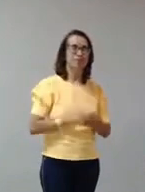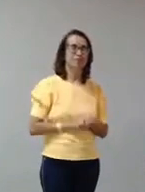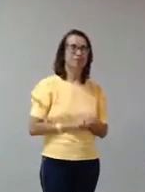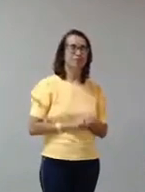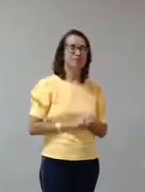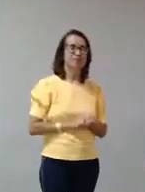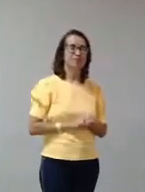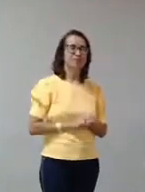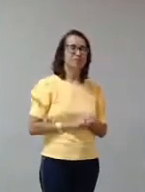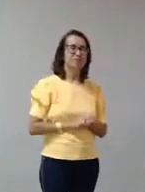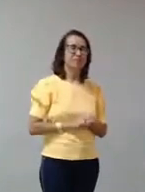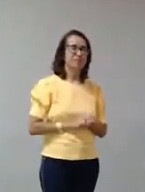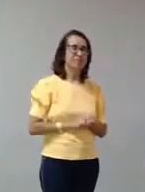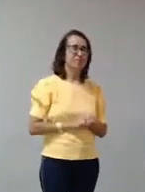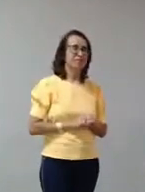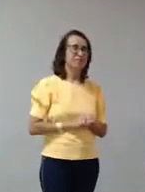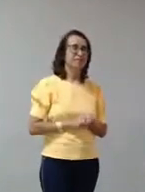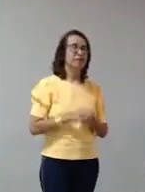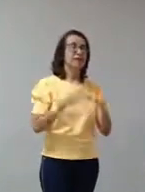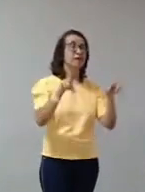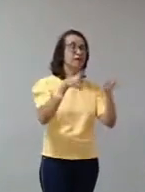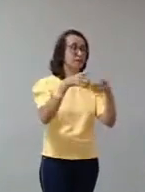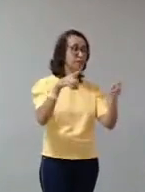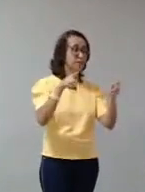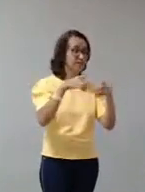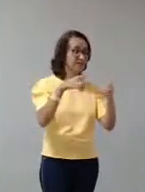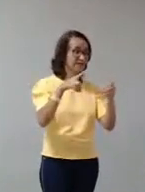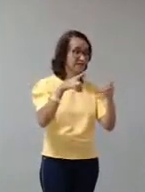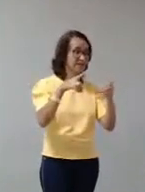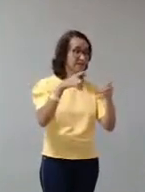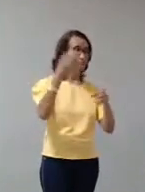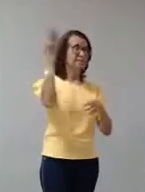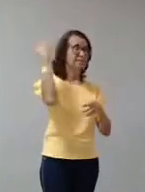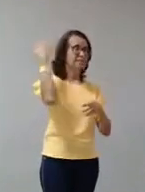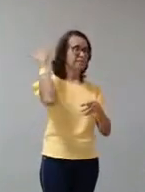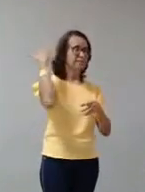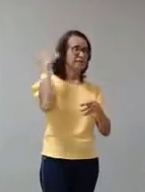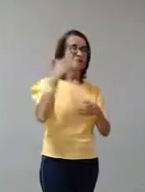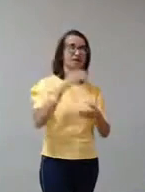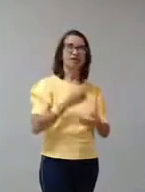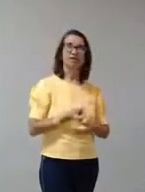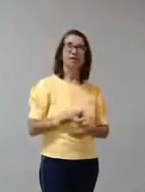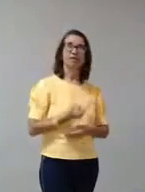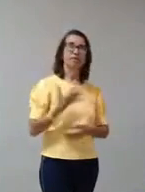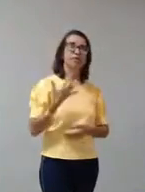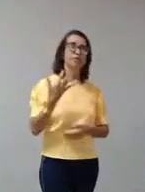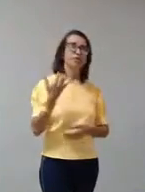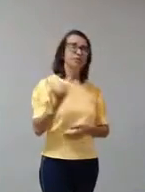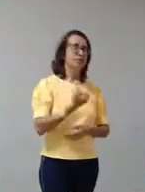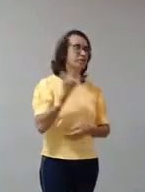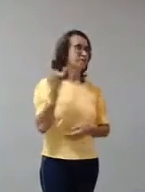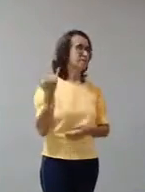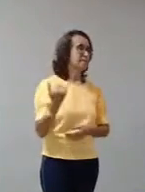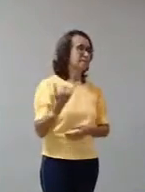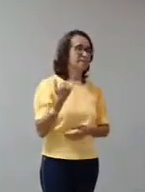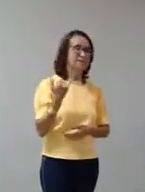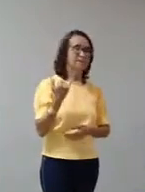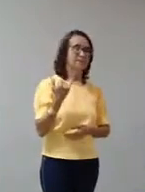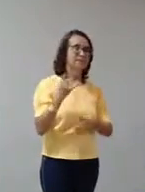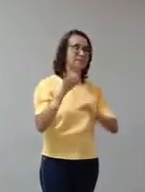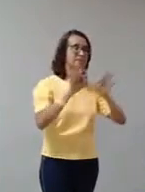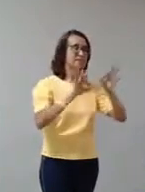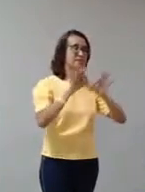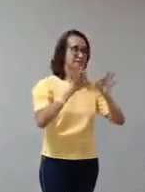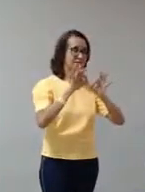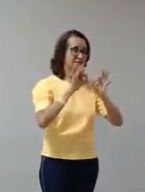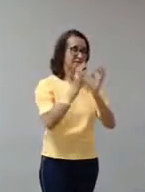Fragmentos de segundo. E a música já teve um impacto tão gigantesco na organização